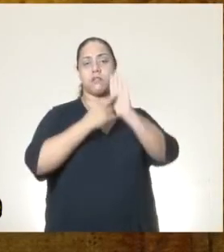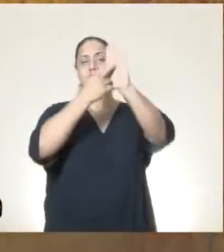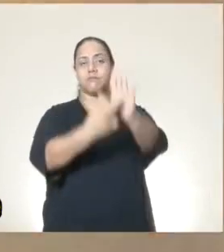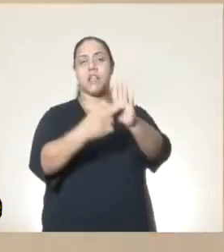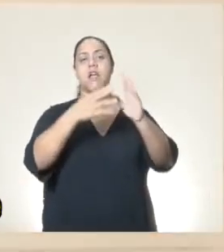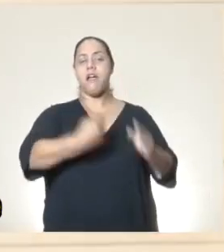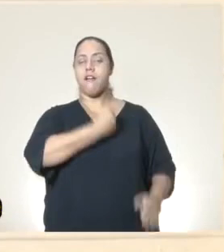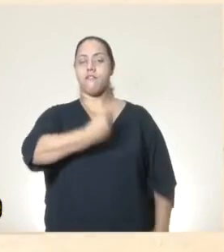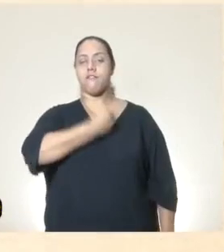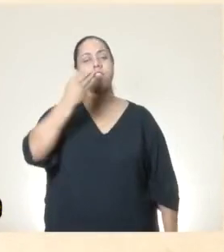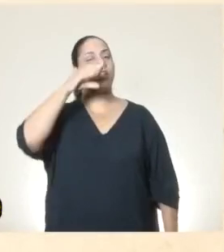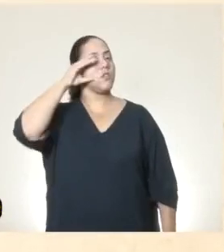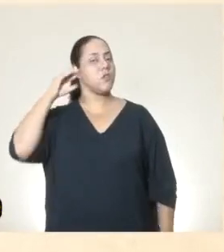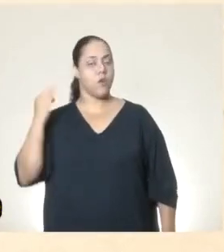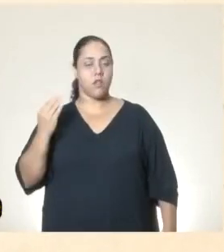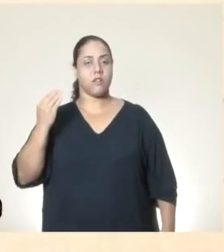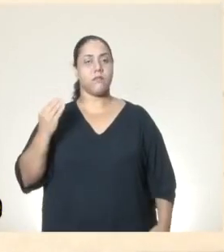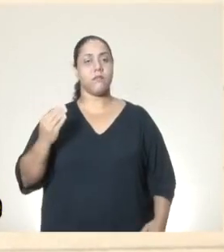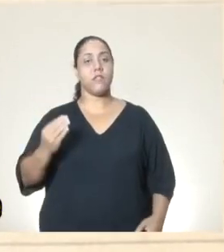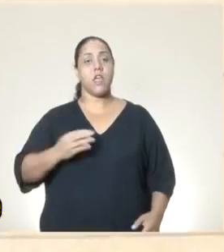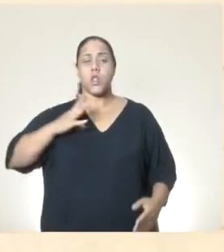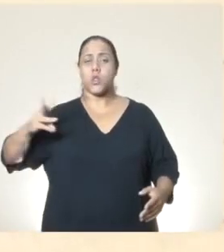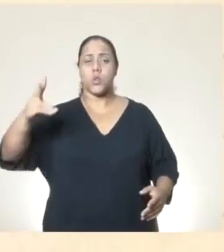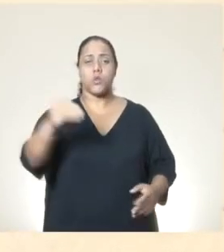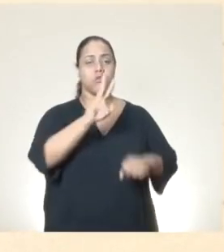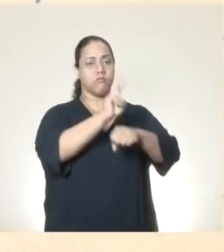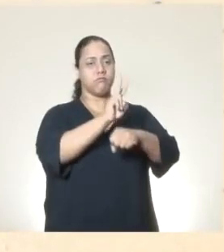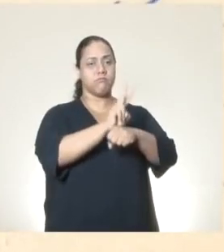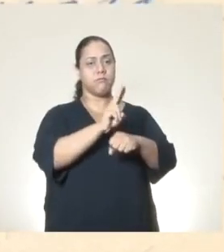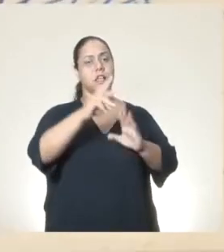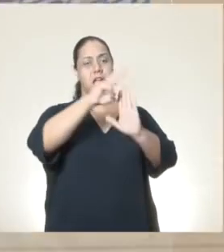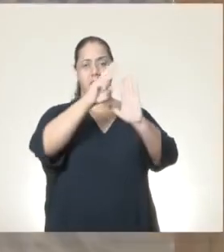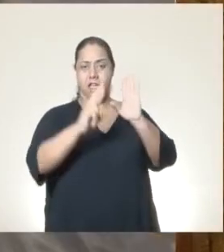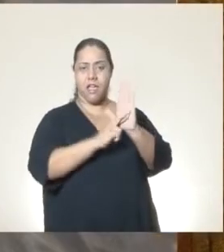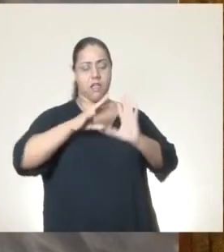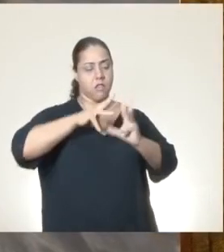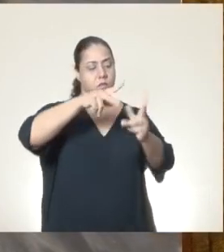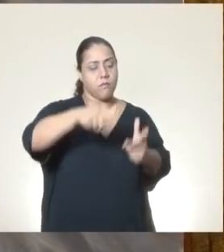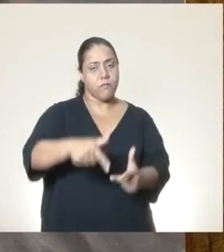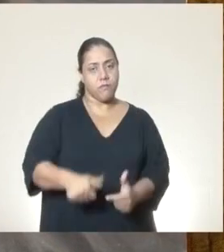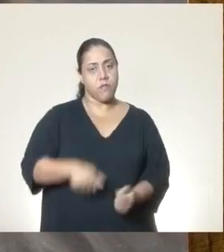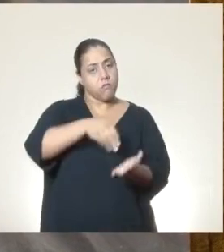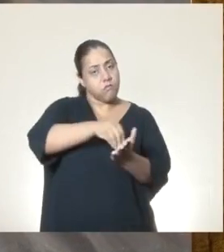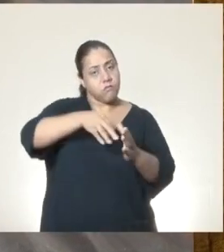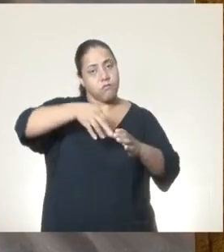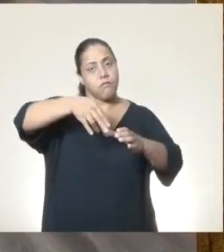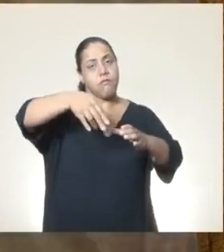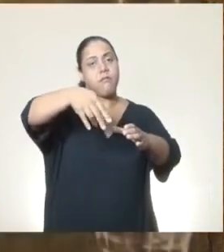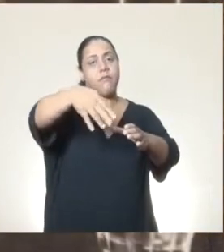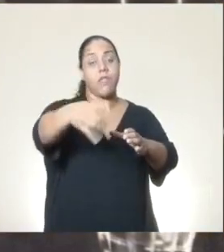coleção de documentos referentes à trajetória da poetisa goiana e foi todo preservado de acordo com as normas